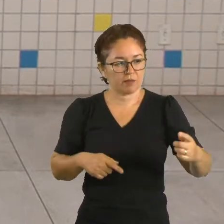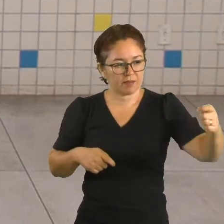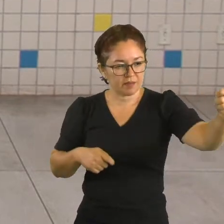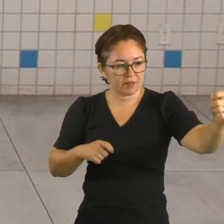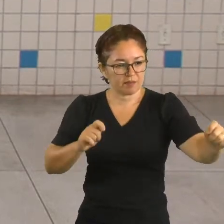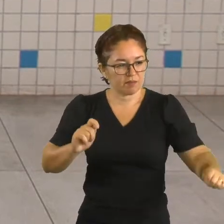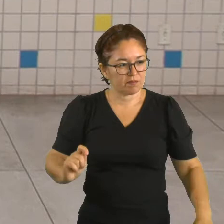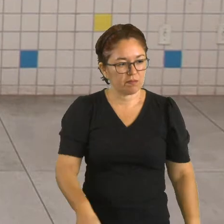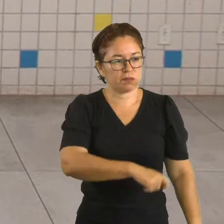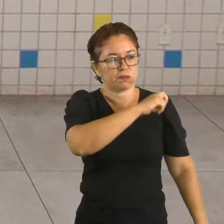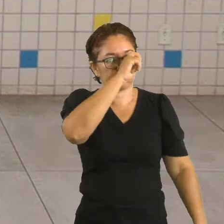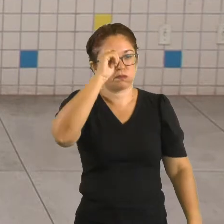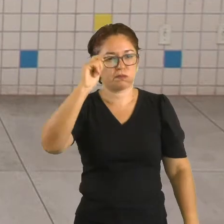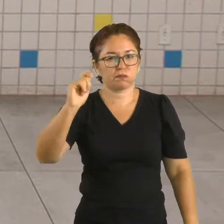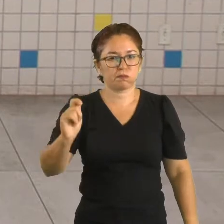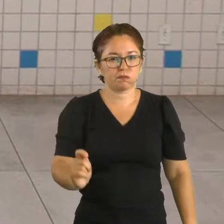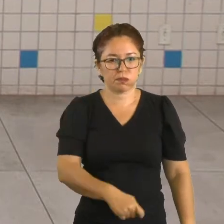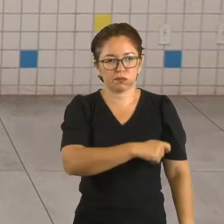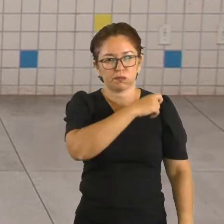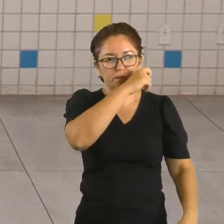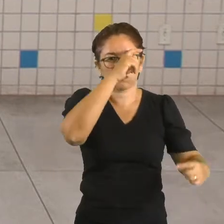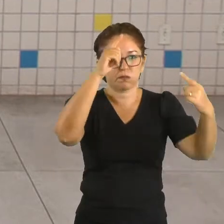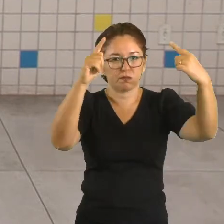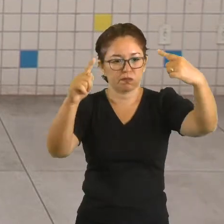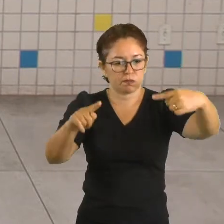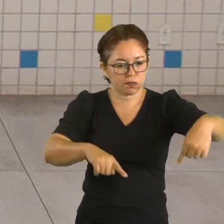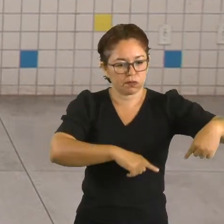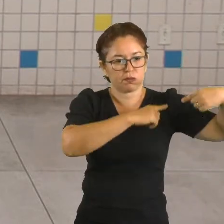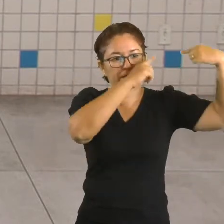Você vai ter uma onda no sentido unidimensional.